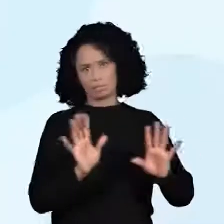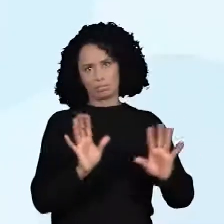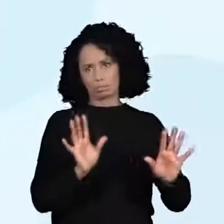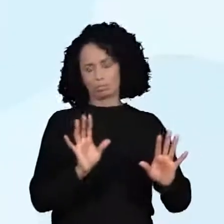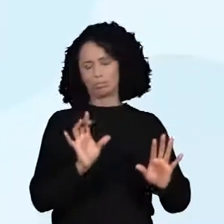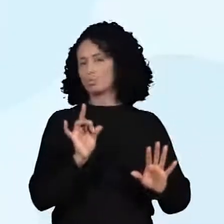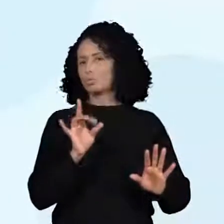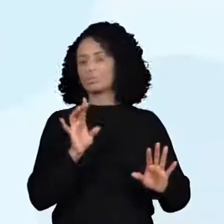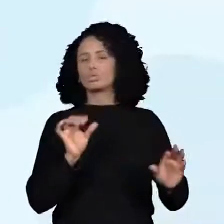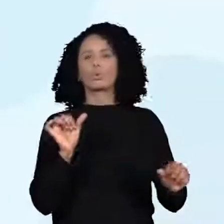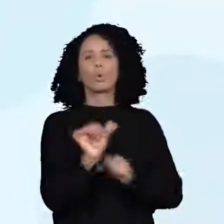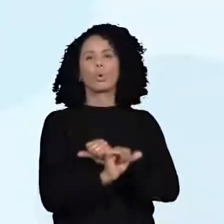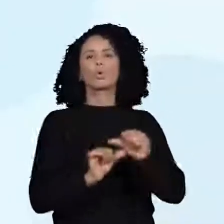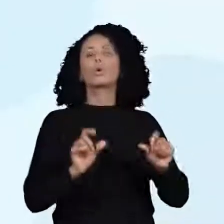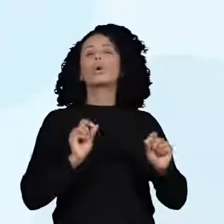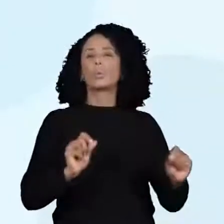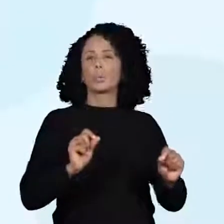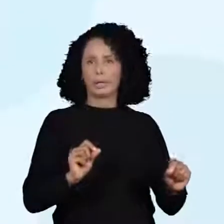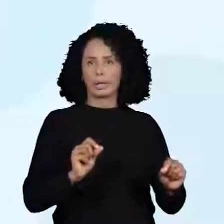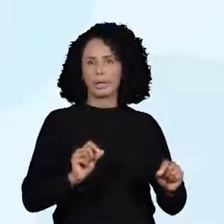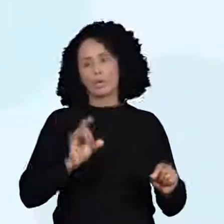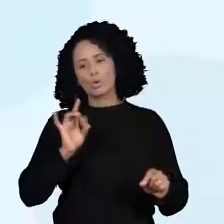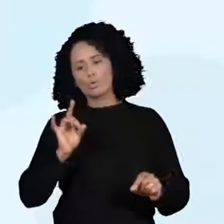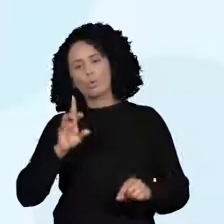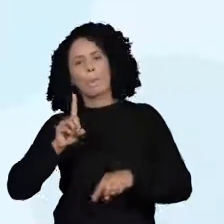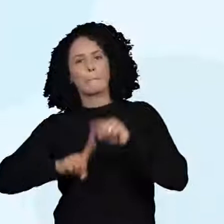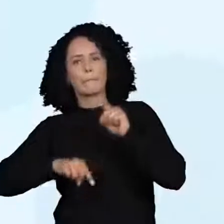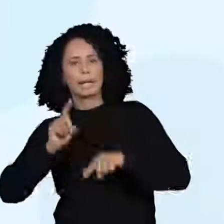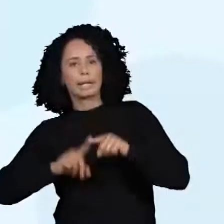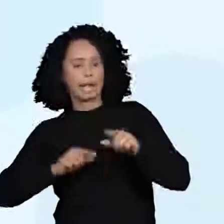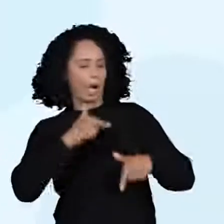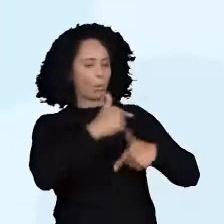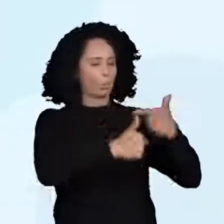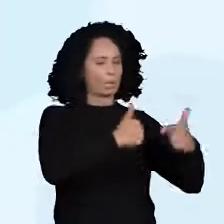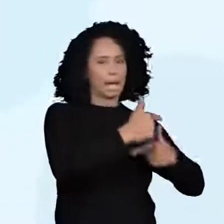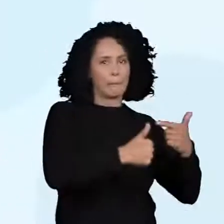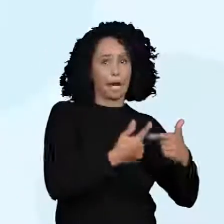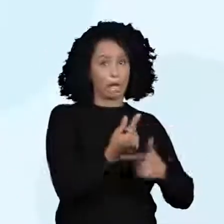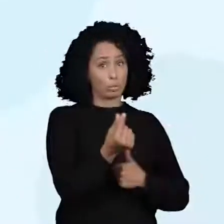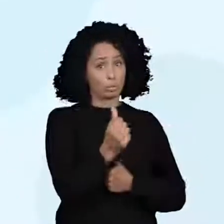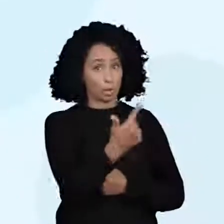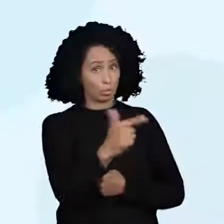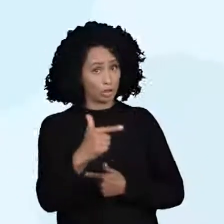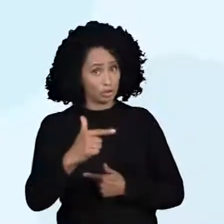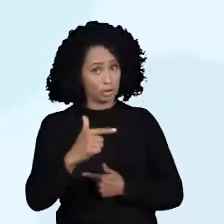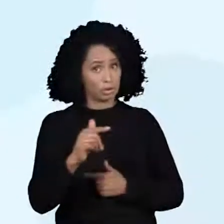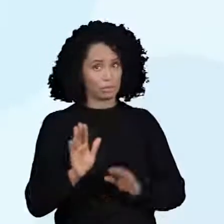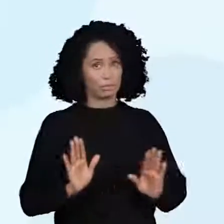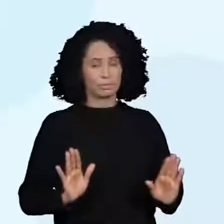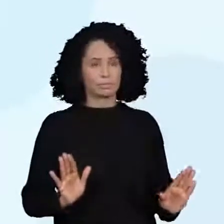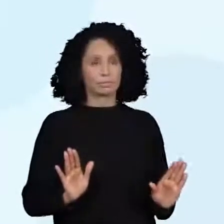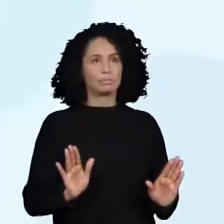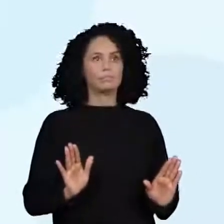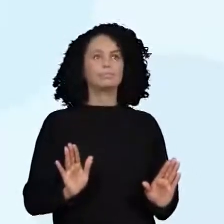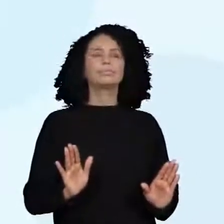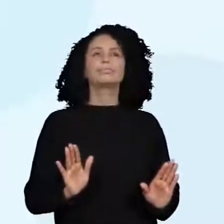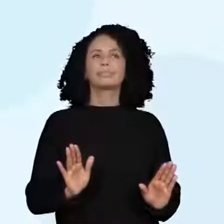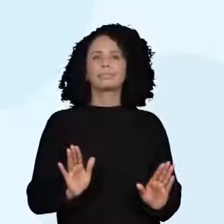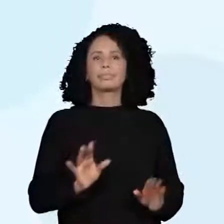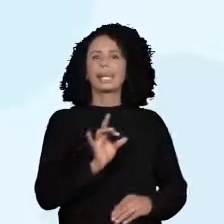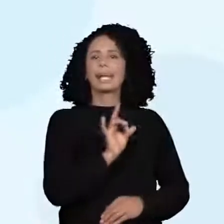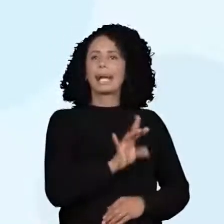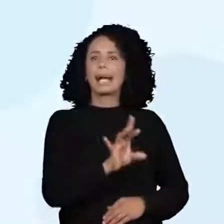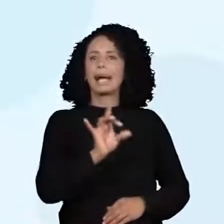a gente não tem a presença do dinheiro aqui. Isto é, sem envolver dinheiro ou qualquer